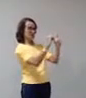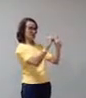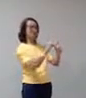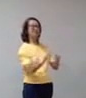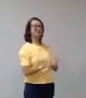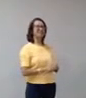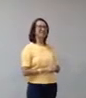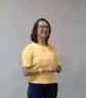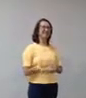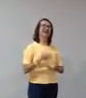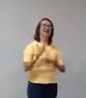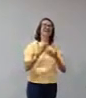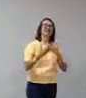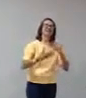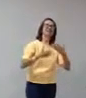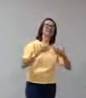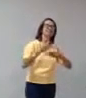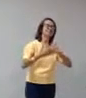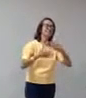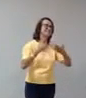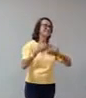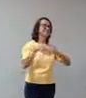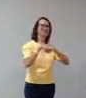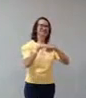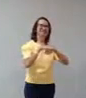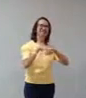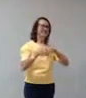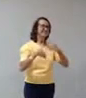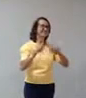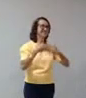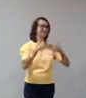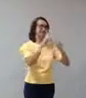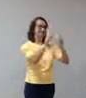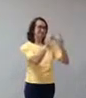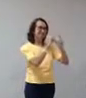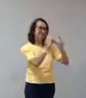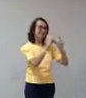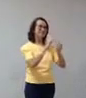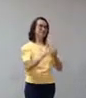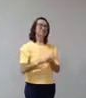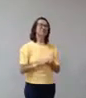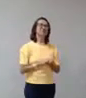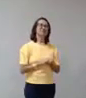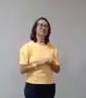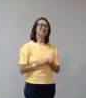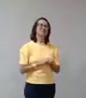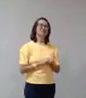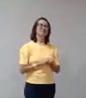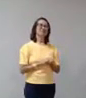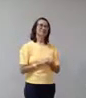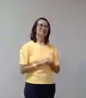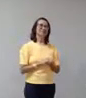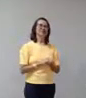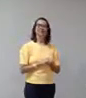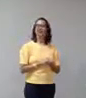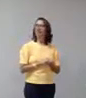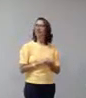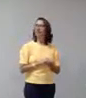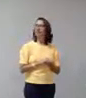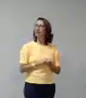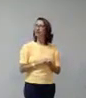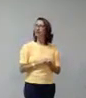E assim, foi muito rápido. Eu fazia a foto com ele e ele já saiu com a equipe.